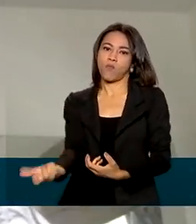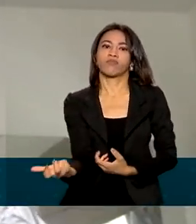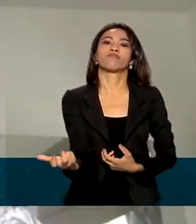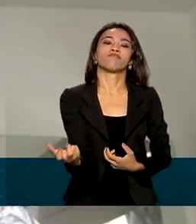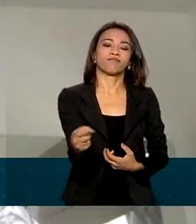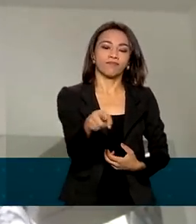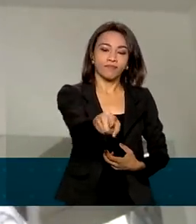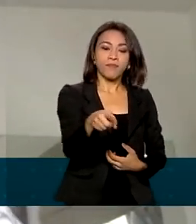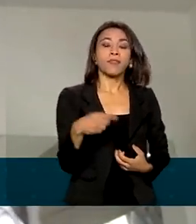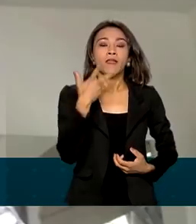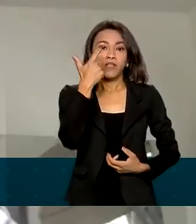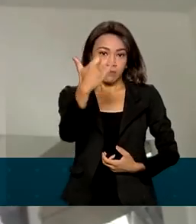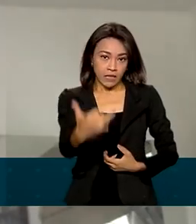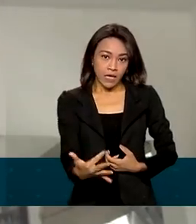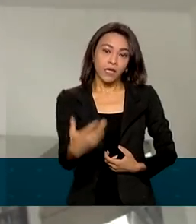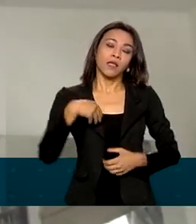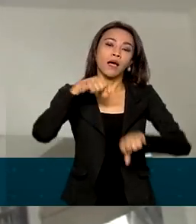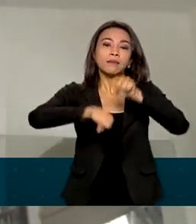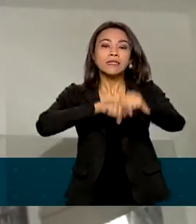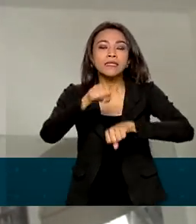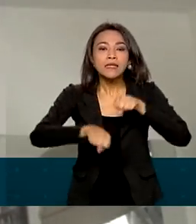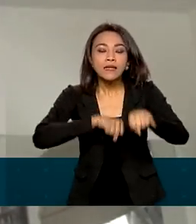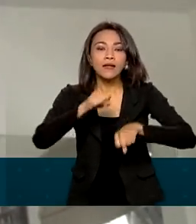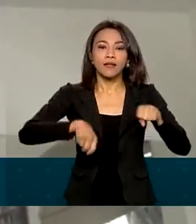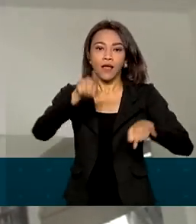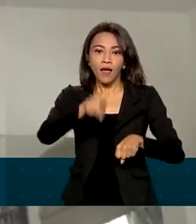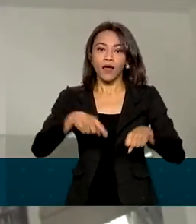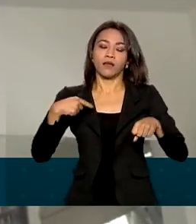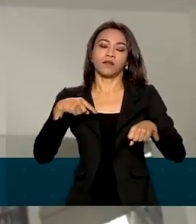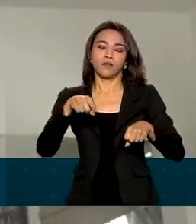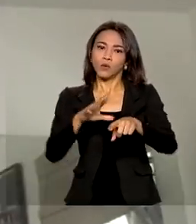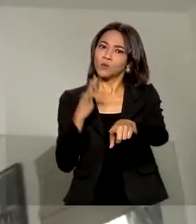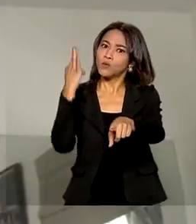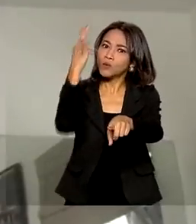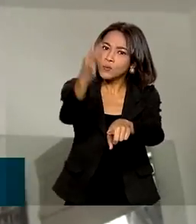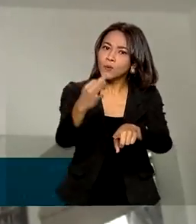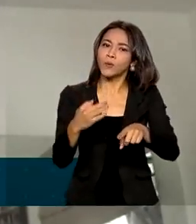transporte do futuro. A pandemia veio provar isso.